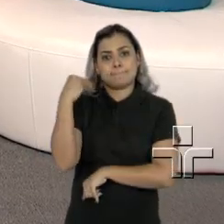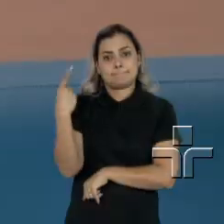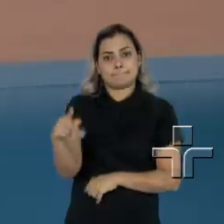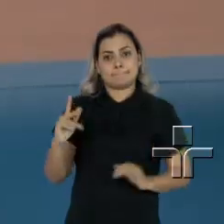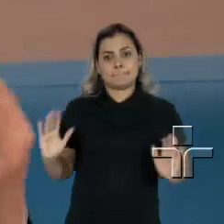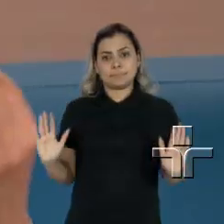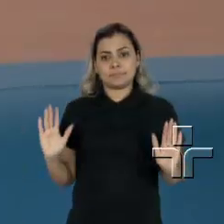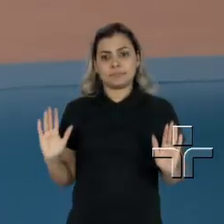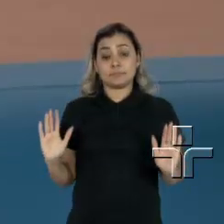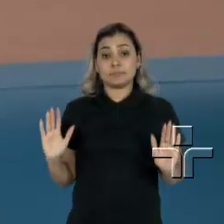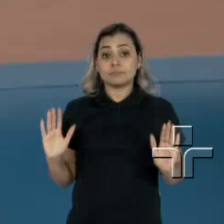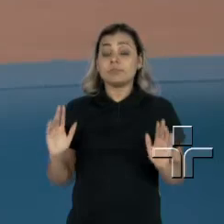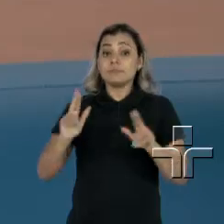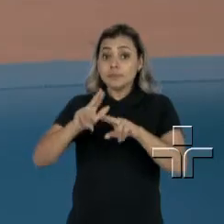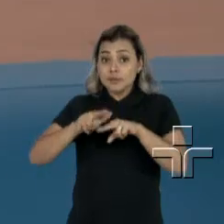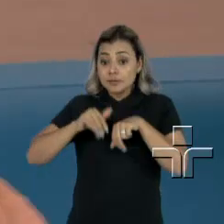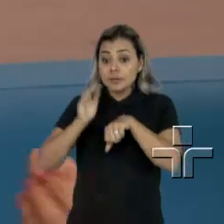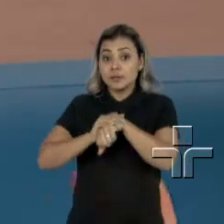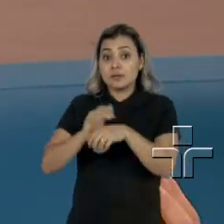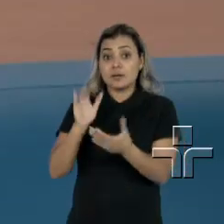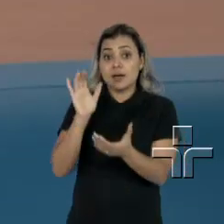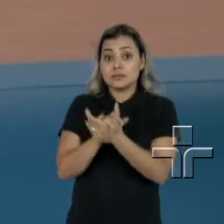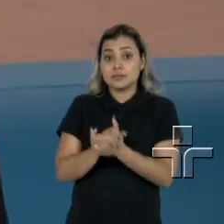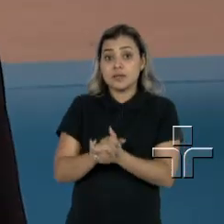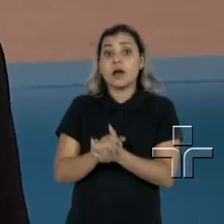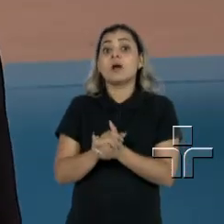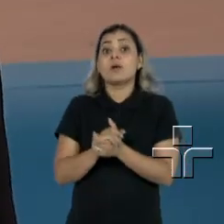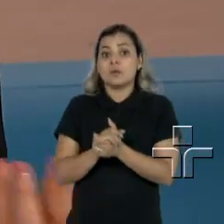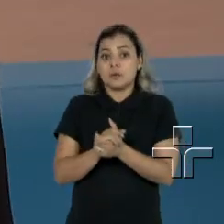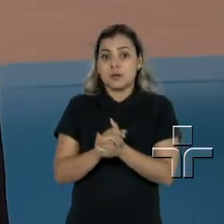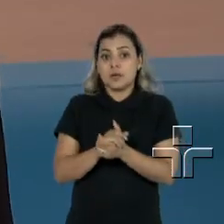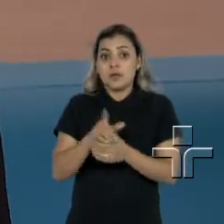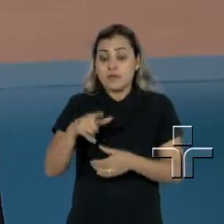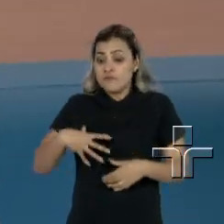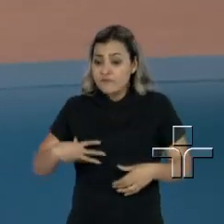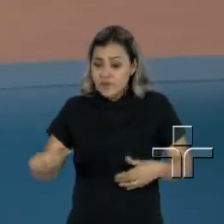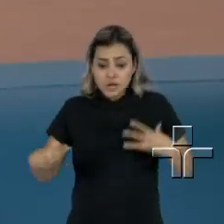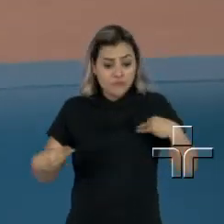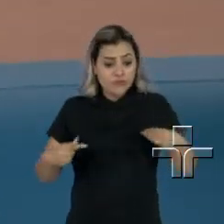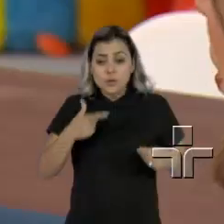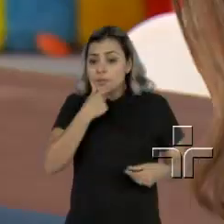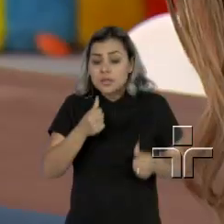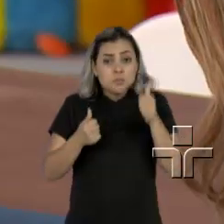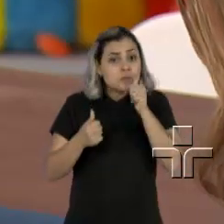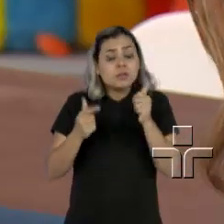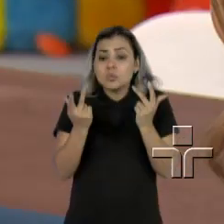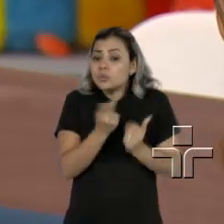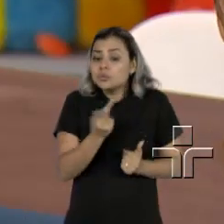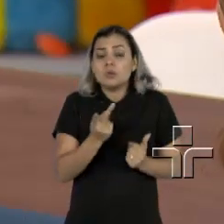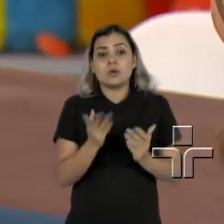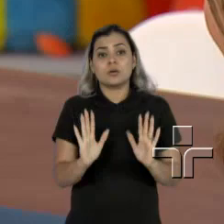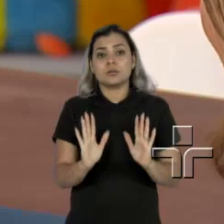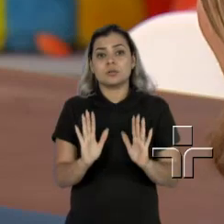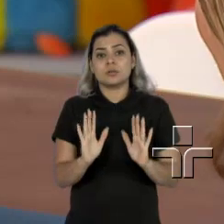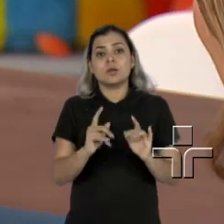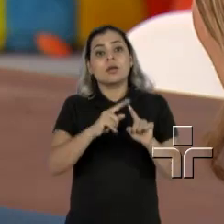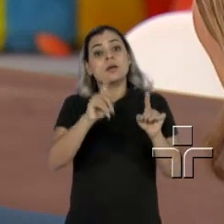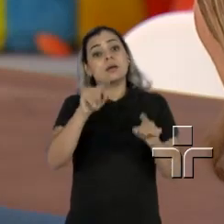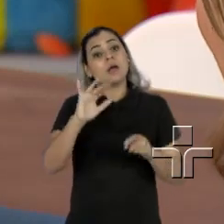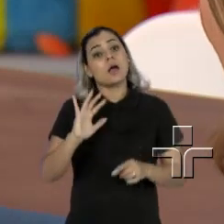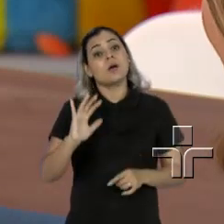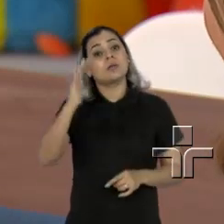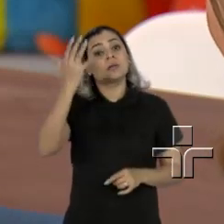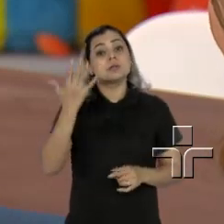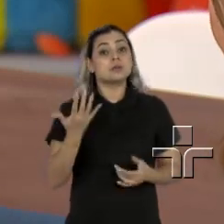e para aquele casal, os dois eram filhos e muito queridos, muito esperados. Mas ela apontou que isso foi algo que